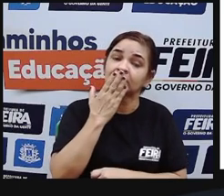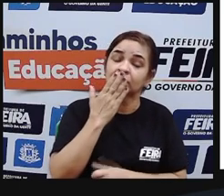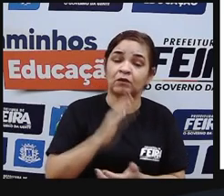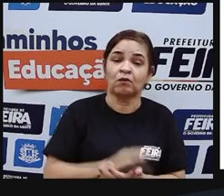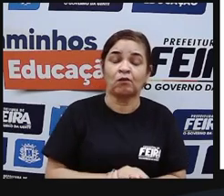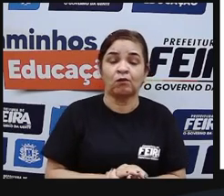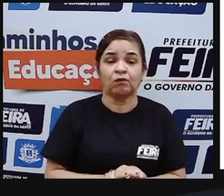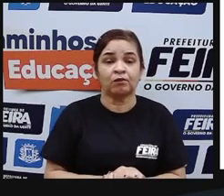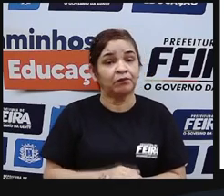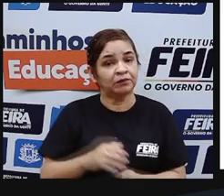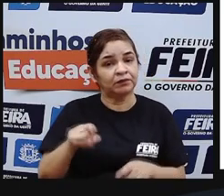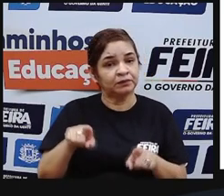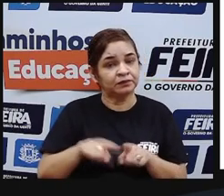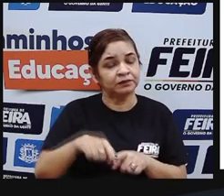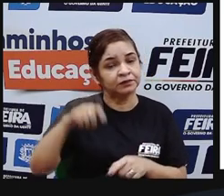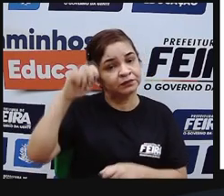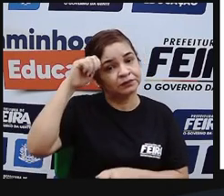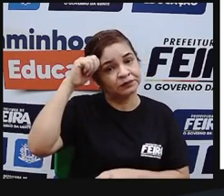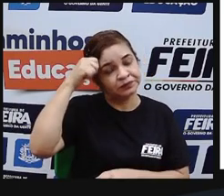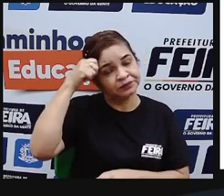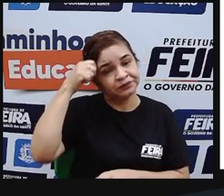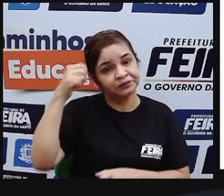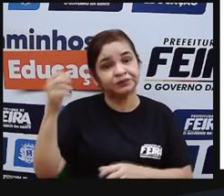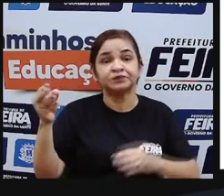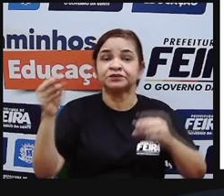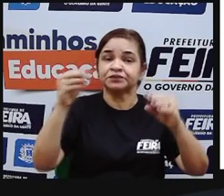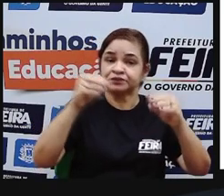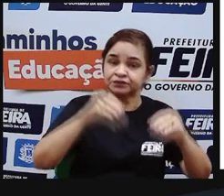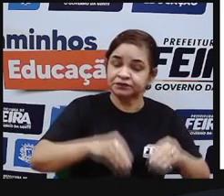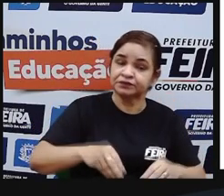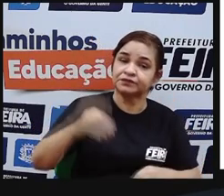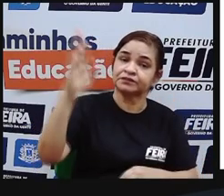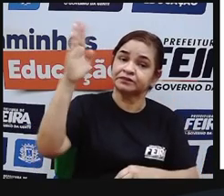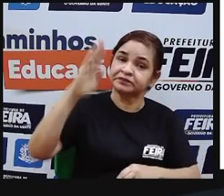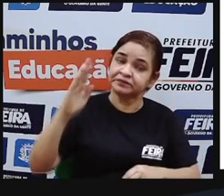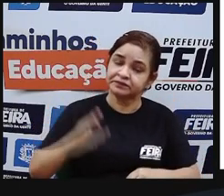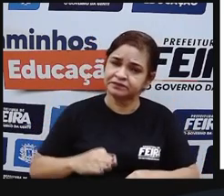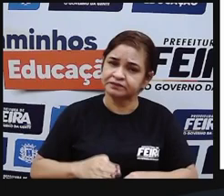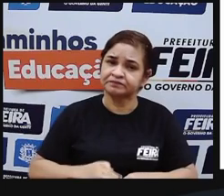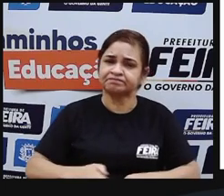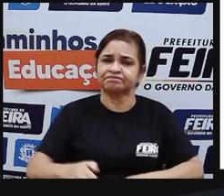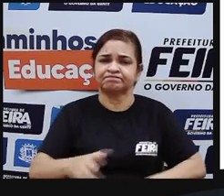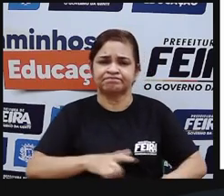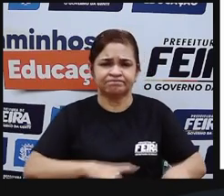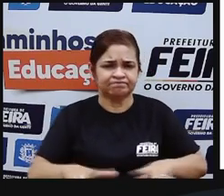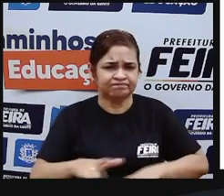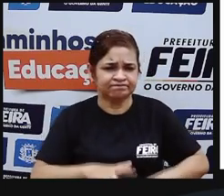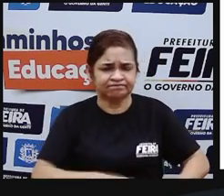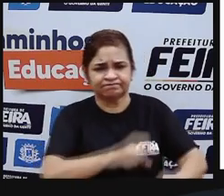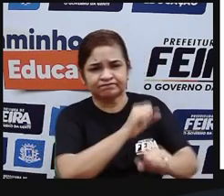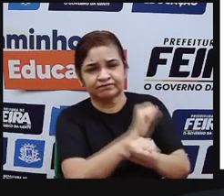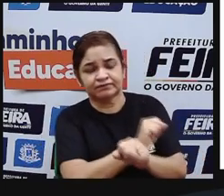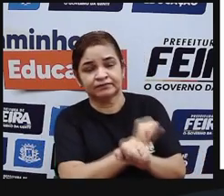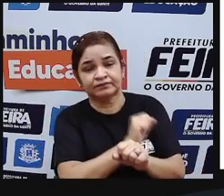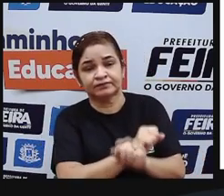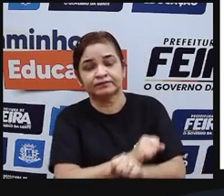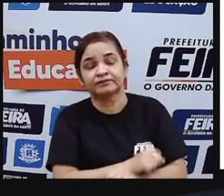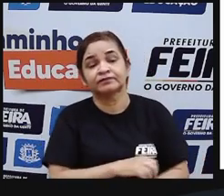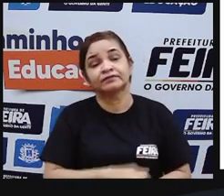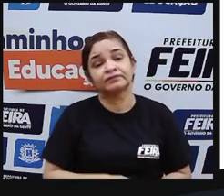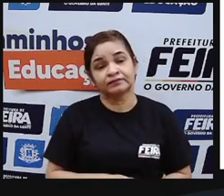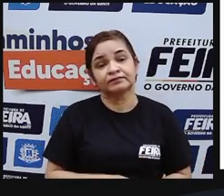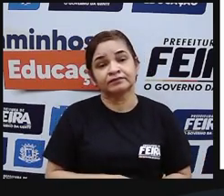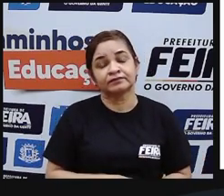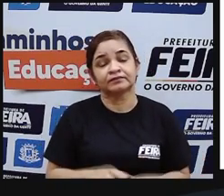pelas nações africanas que foram introduzidas no Brasil através do trabalho escravo e pelas populações